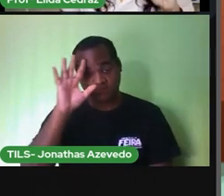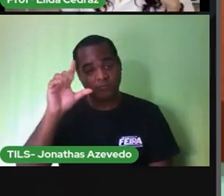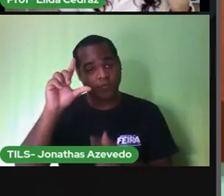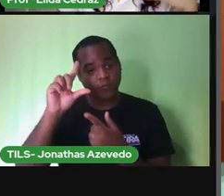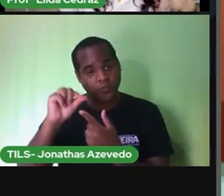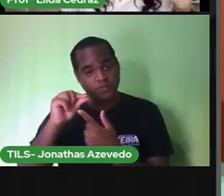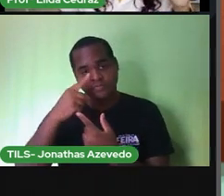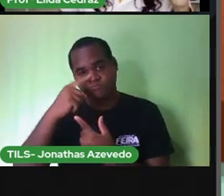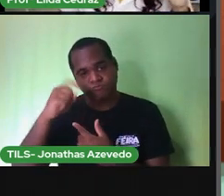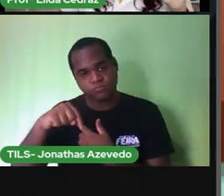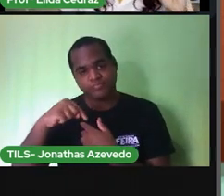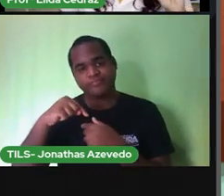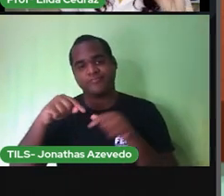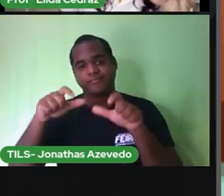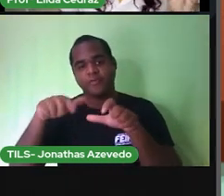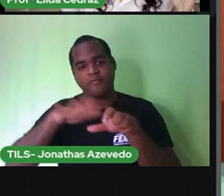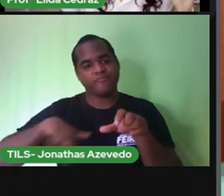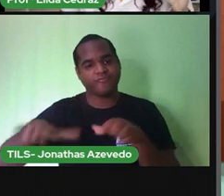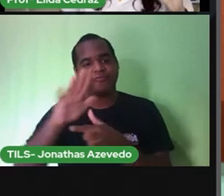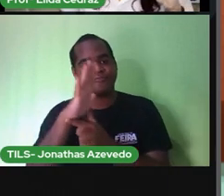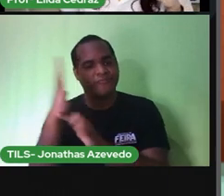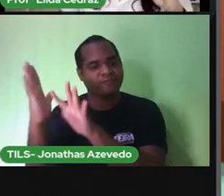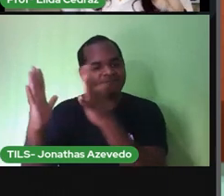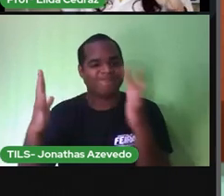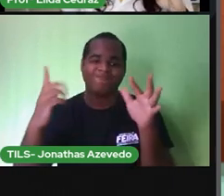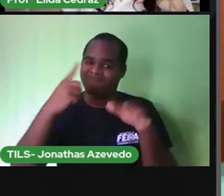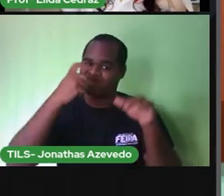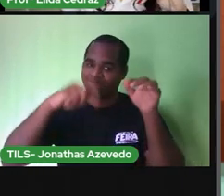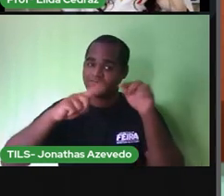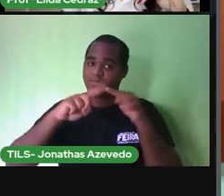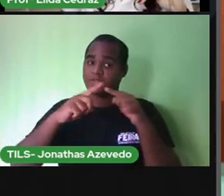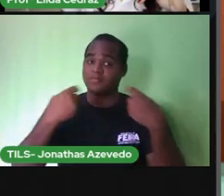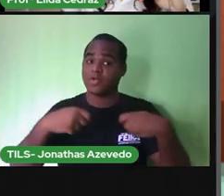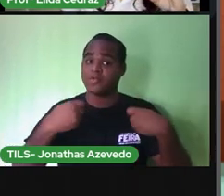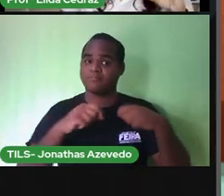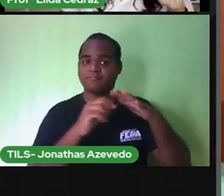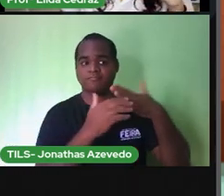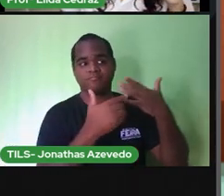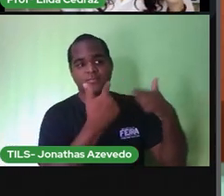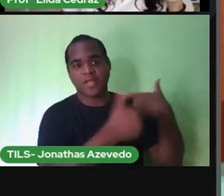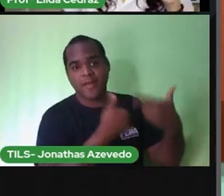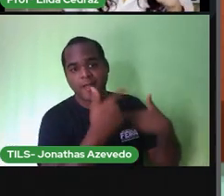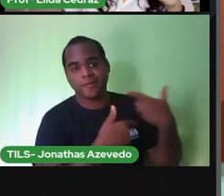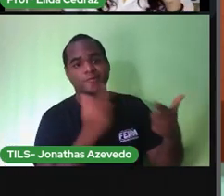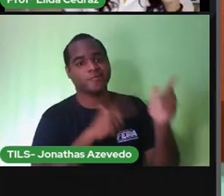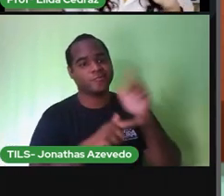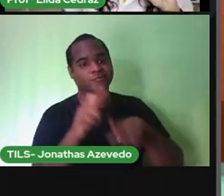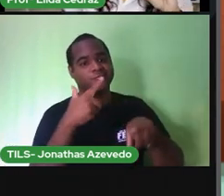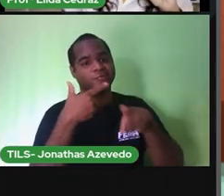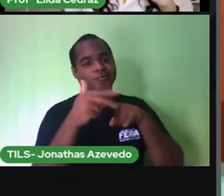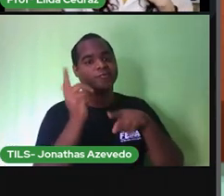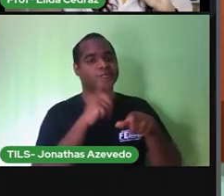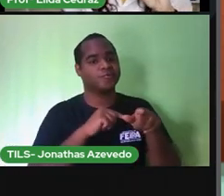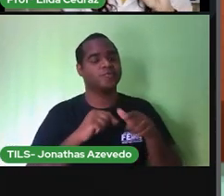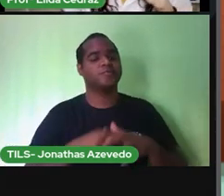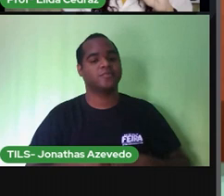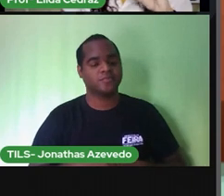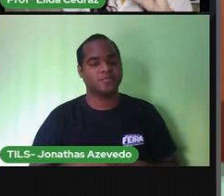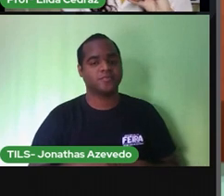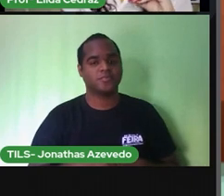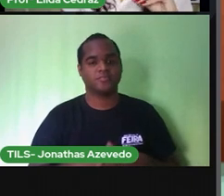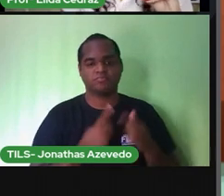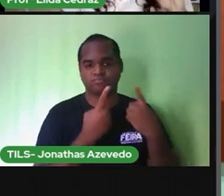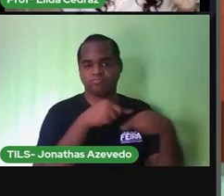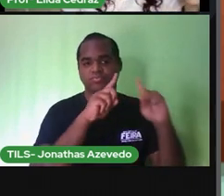lixo que é jogado na natureza gera emprego e a gente pode melhorar e